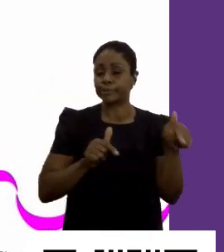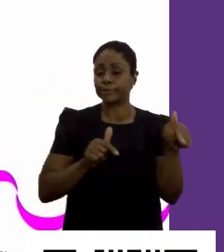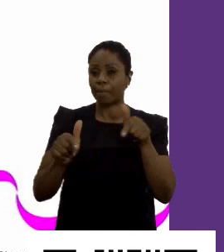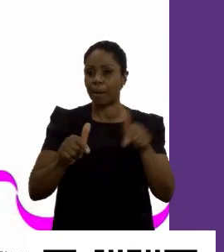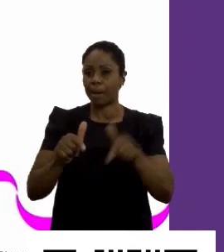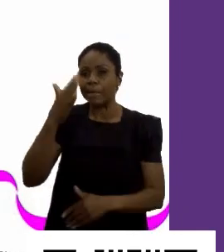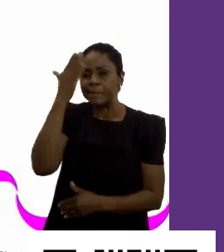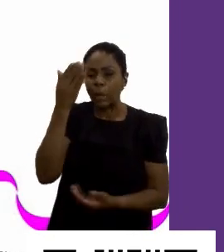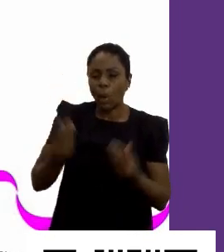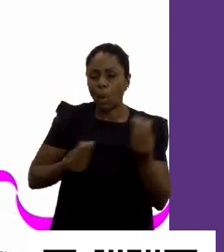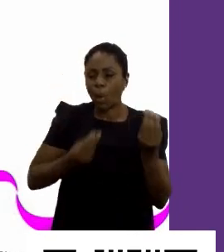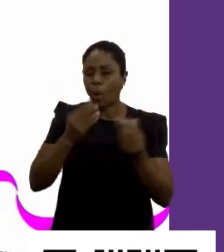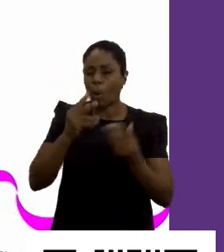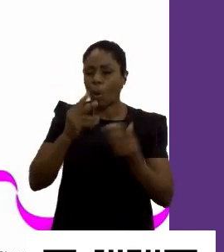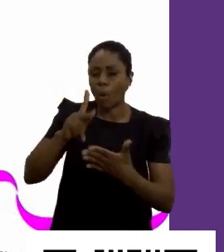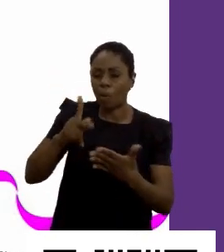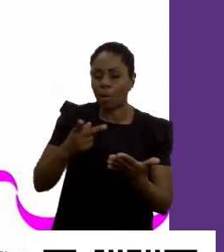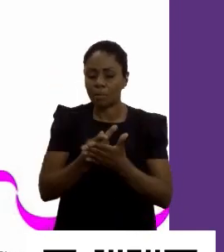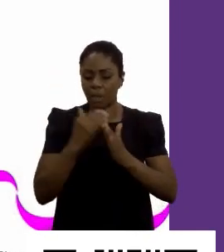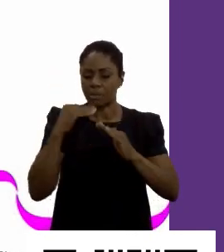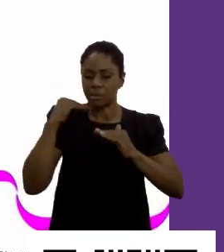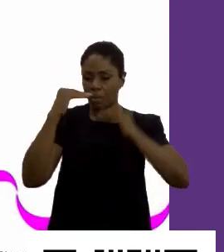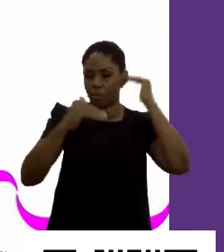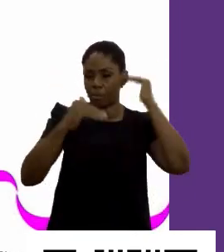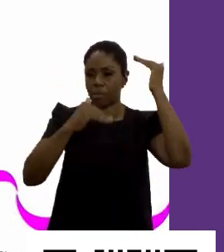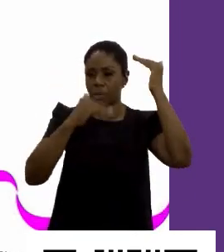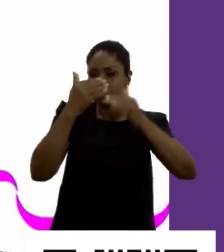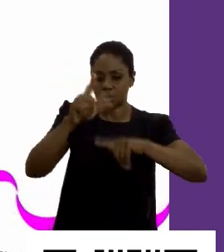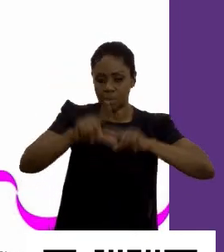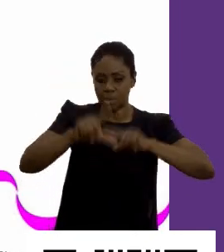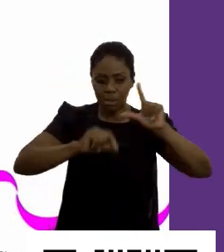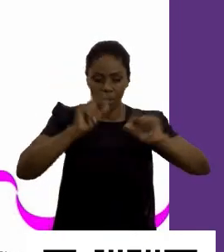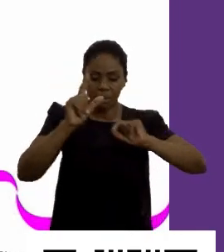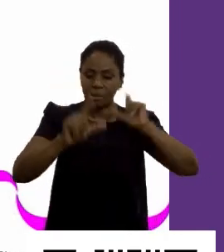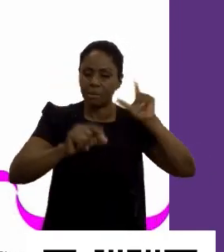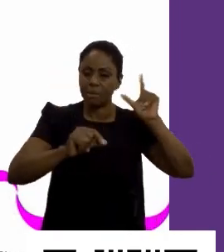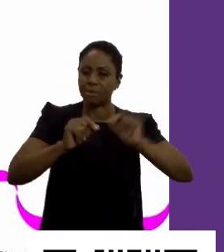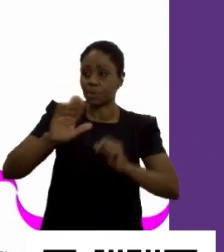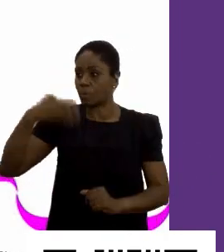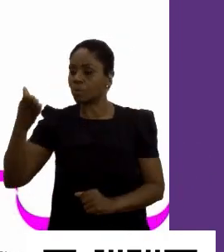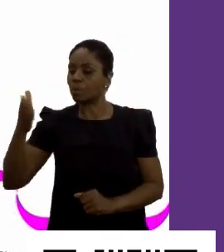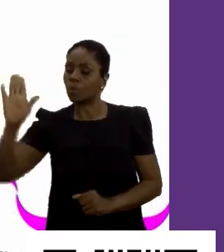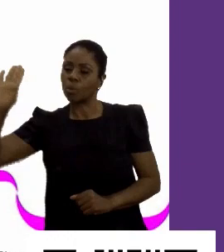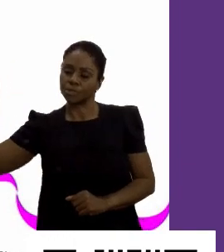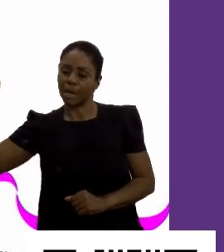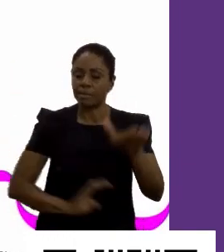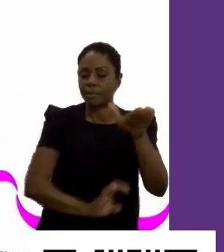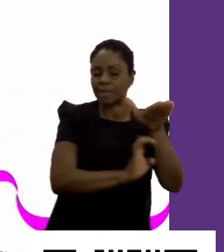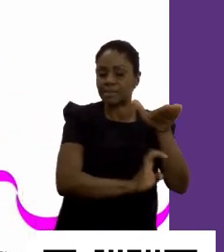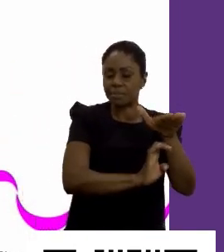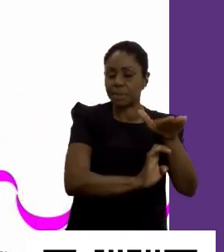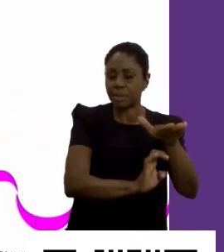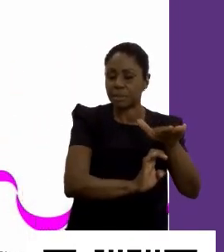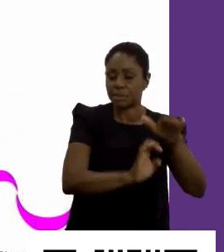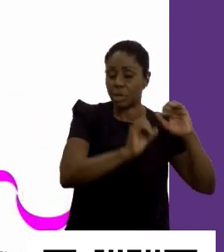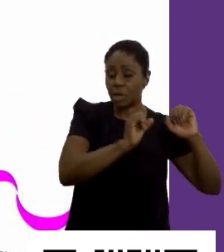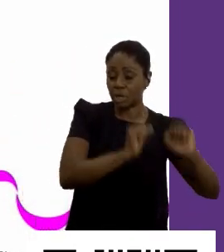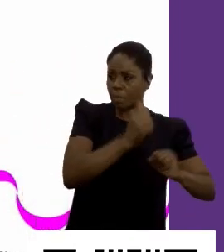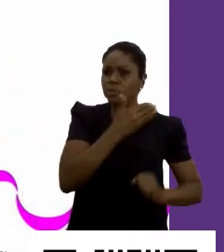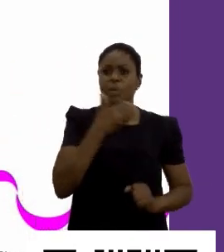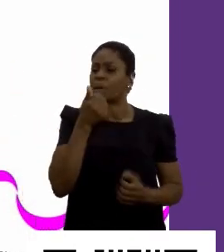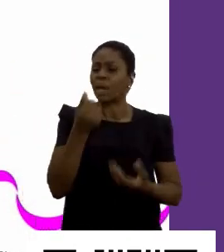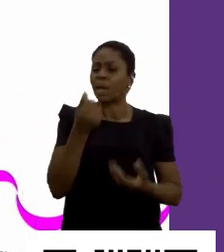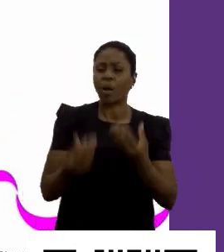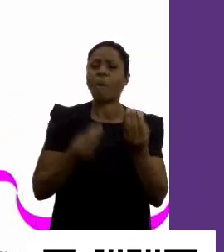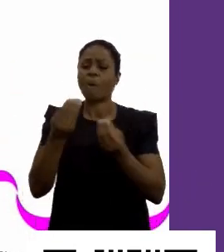funciona o processo seletivo. Entender como, de um lado, né? O candidato. De outro lado, as organizações, como podem melhorar